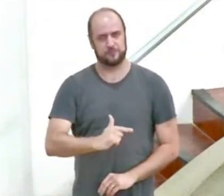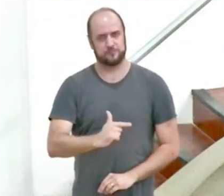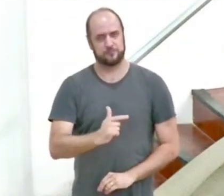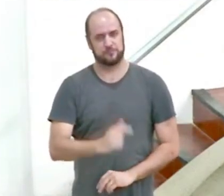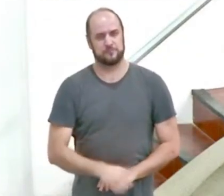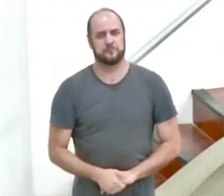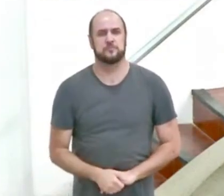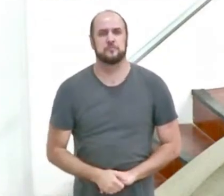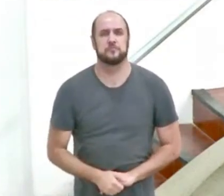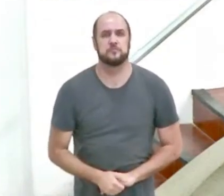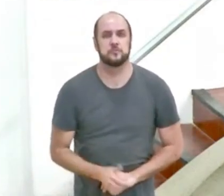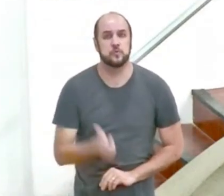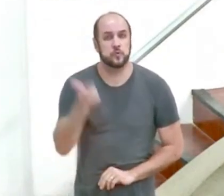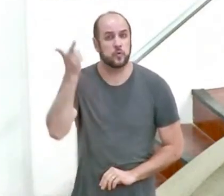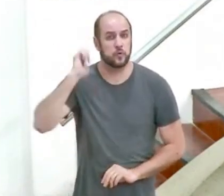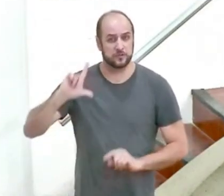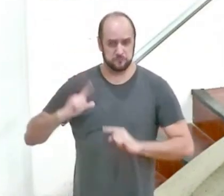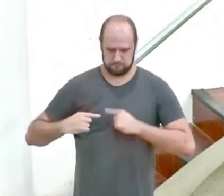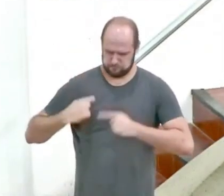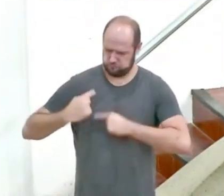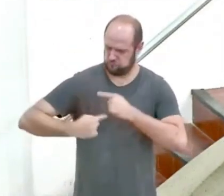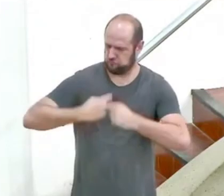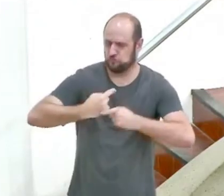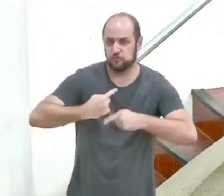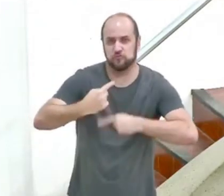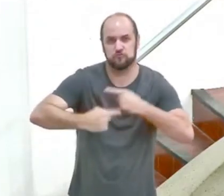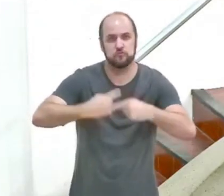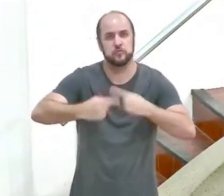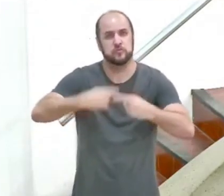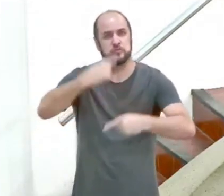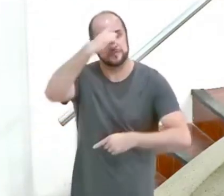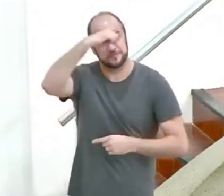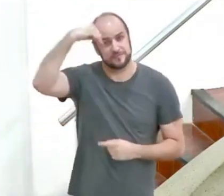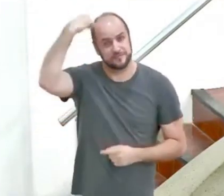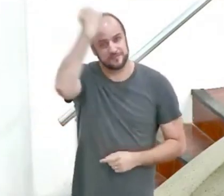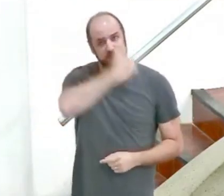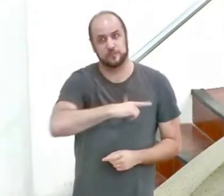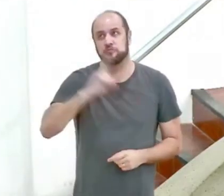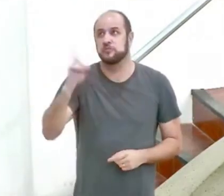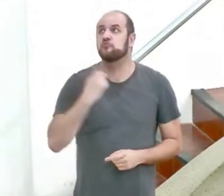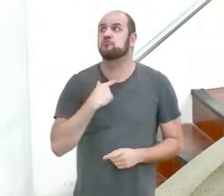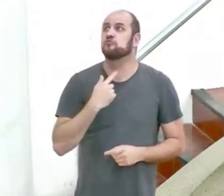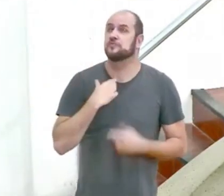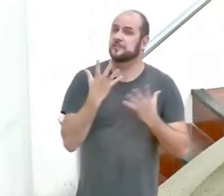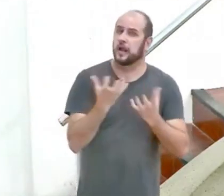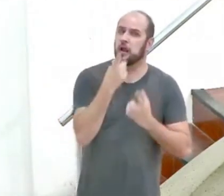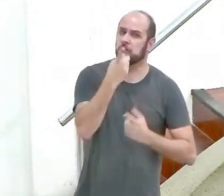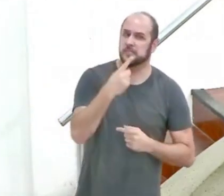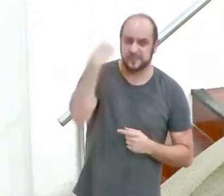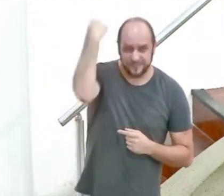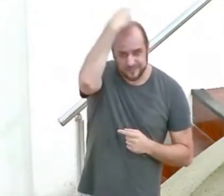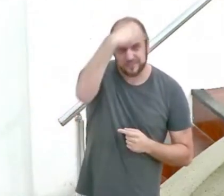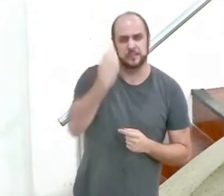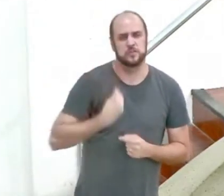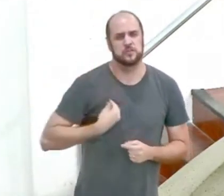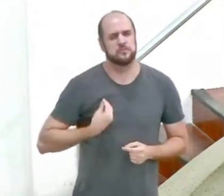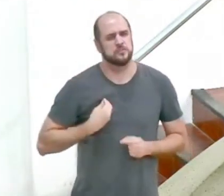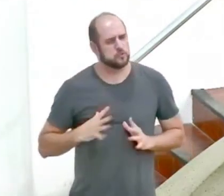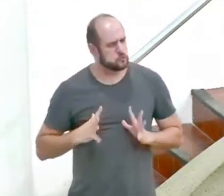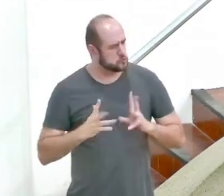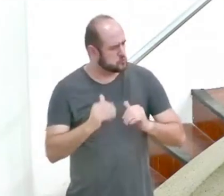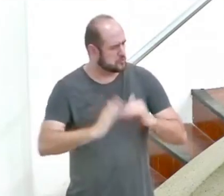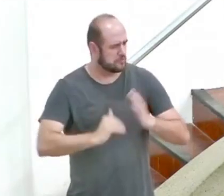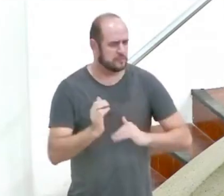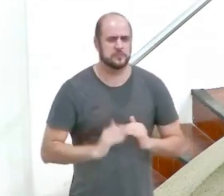a santificação. Deus deseja que você seja santo, em tudo que você fizer, em tudo que você